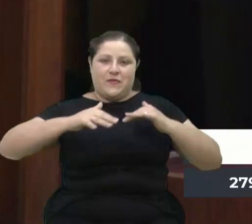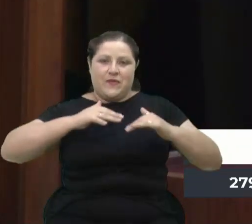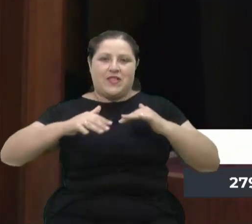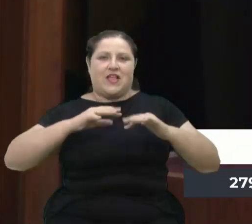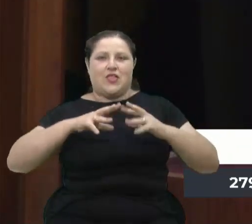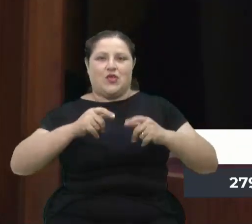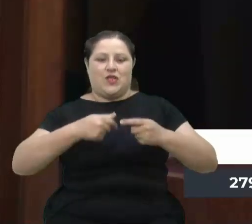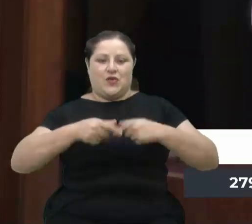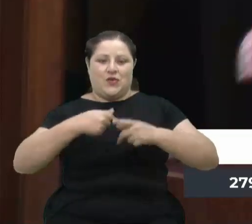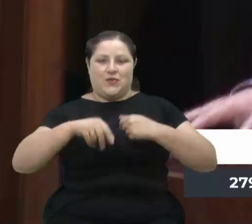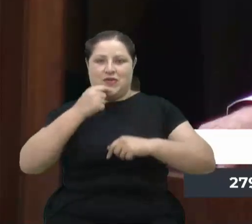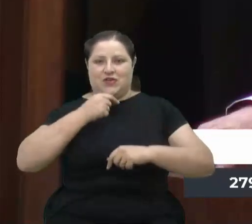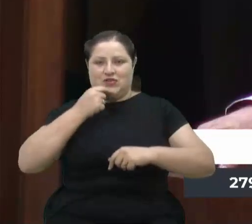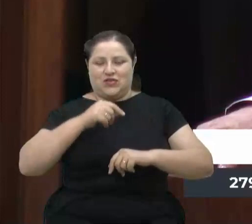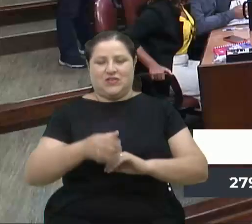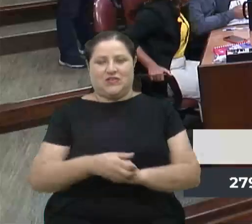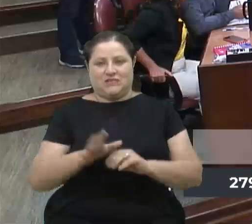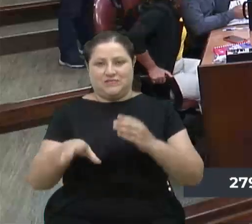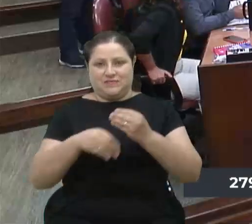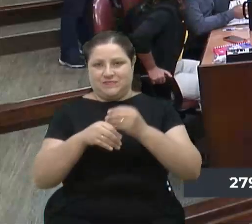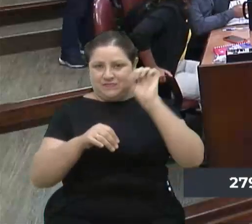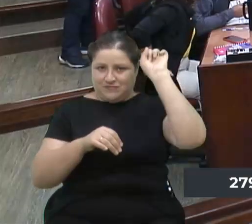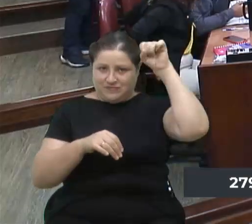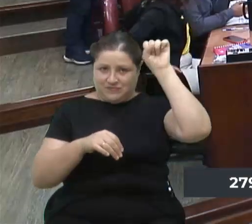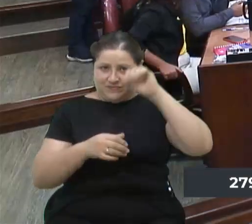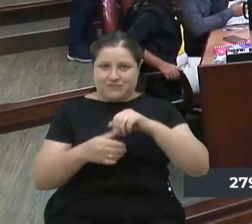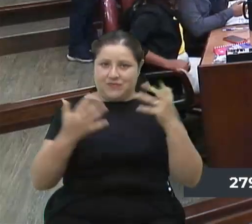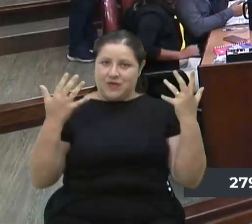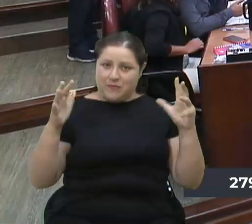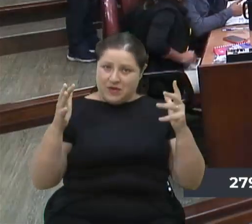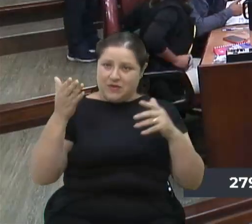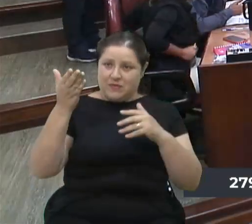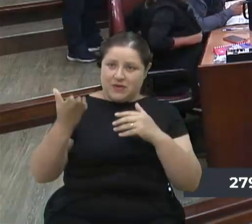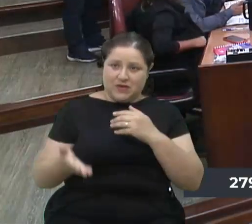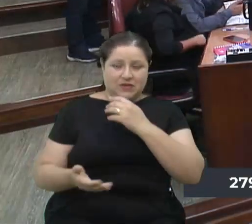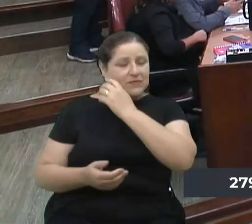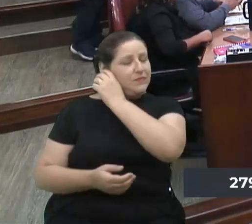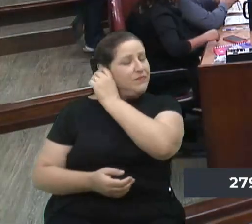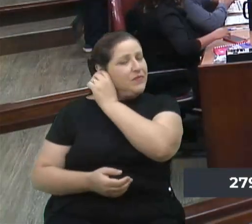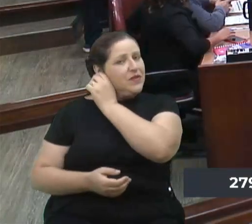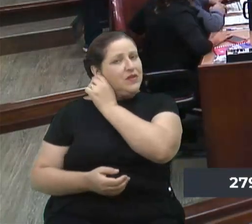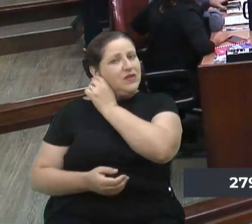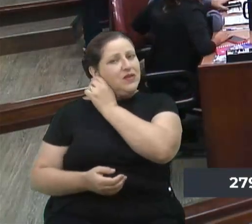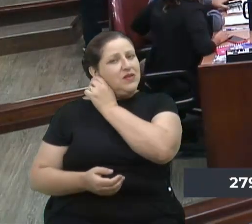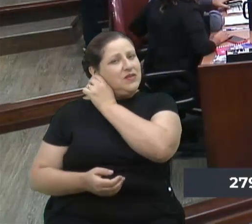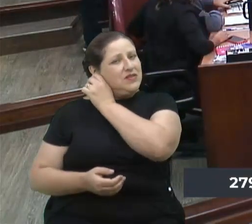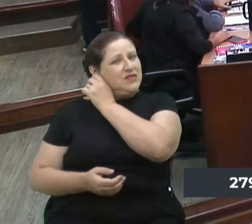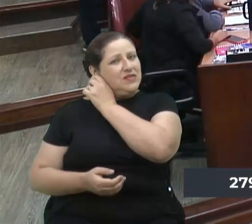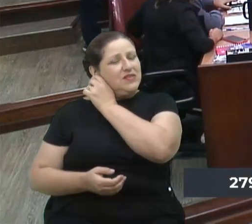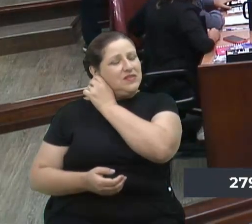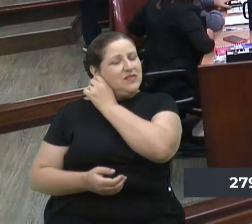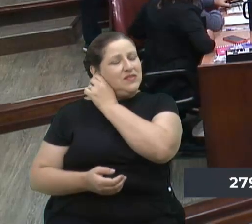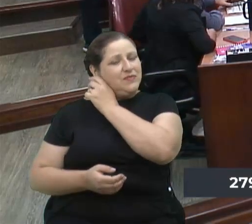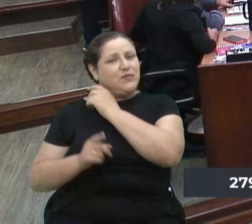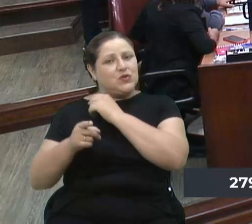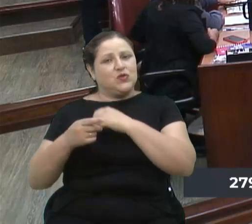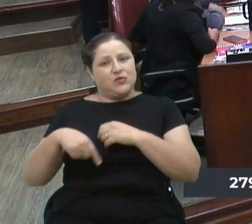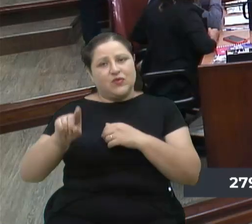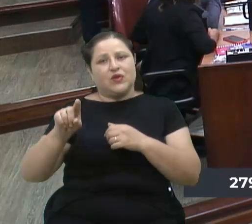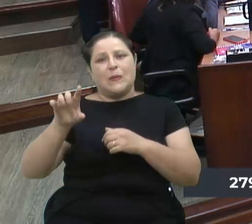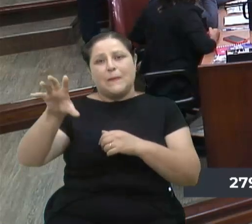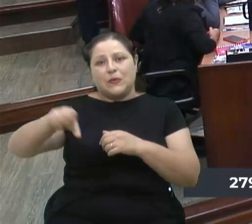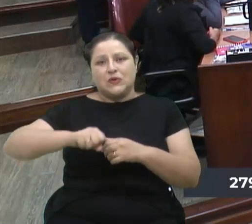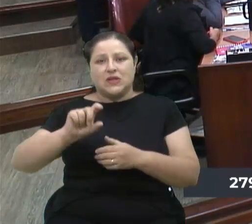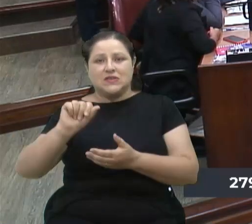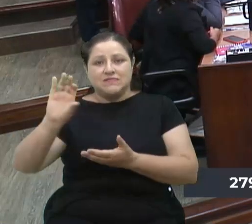economia caxiense. A sua parte, vereador Xuxa. Parabéns para senhor de estar indo buscar a Viébia para